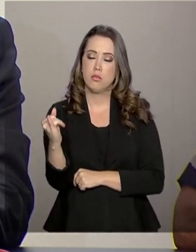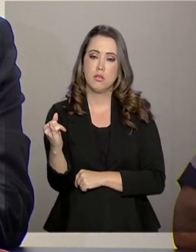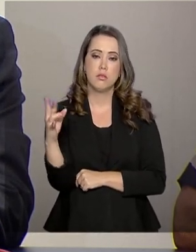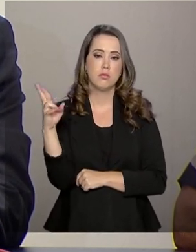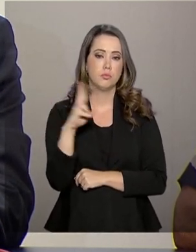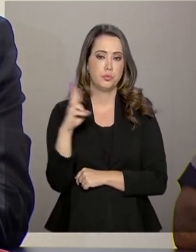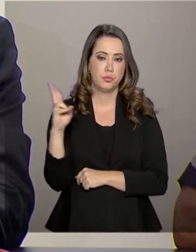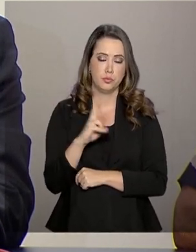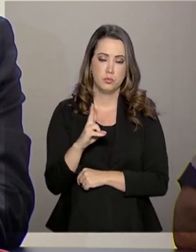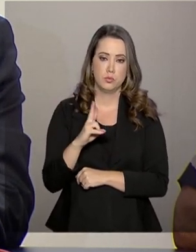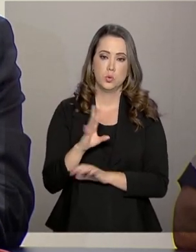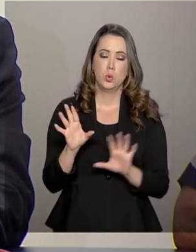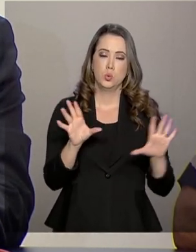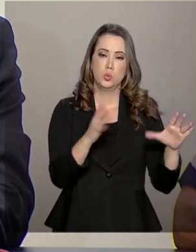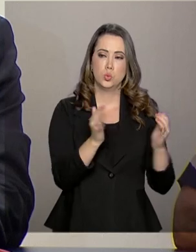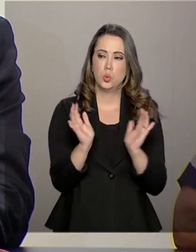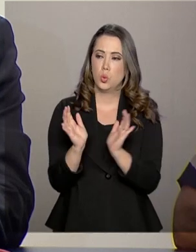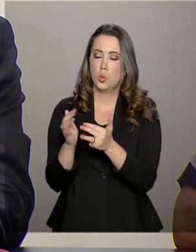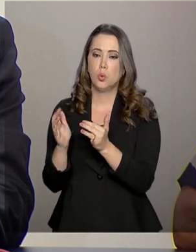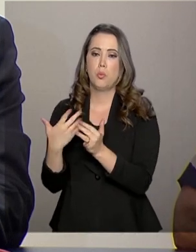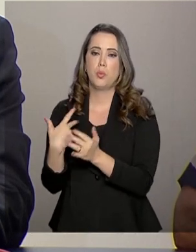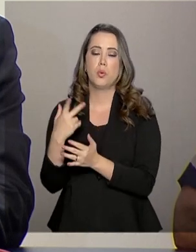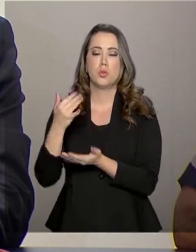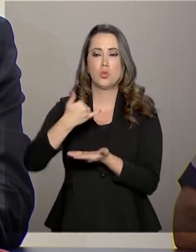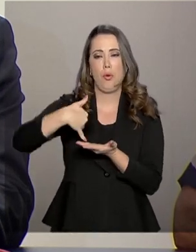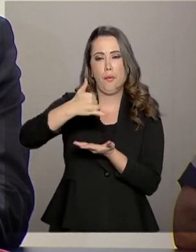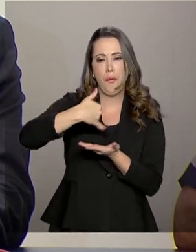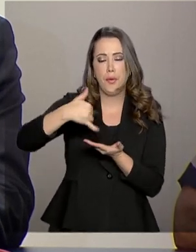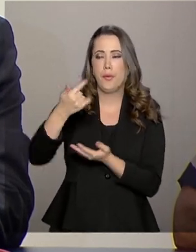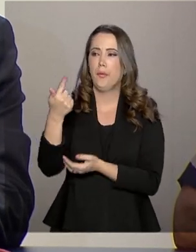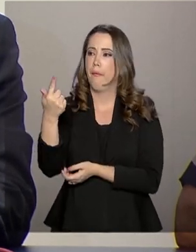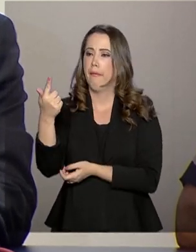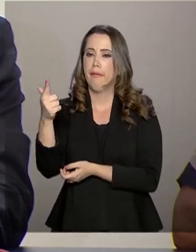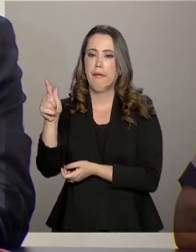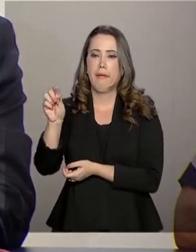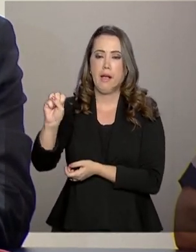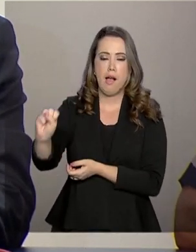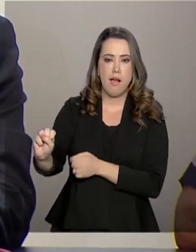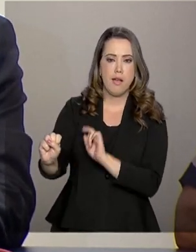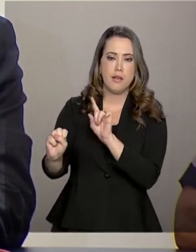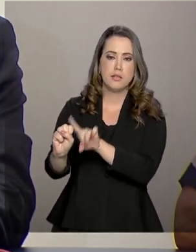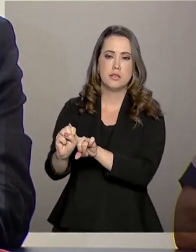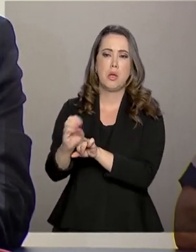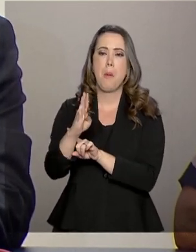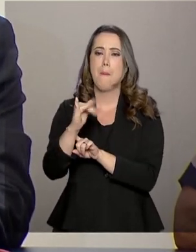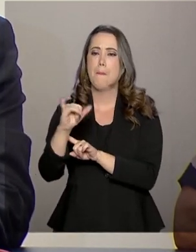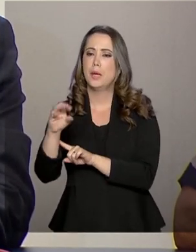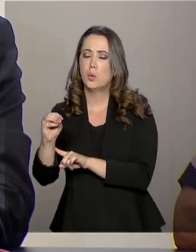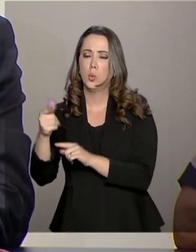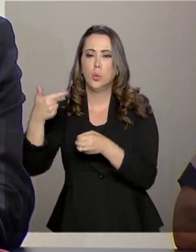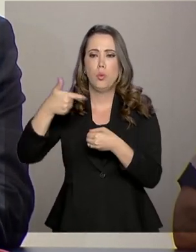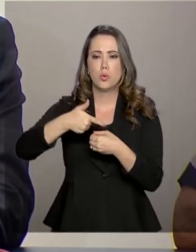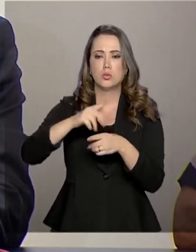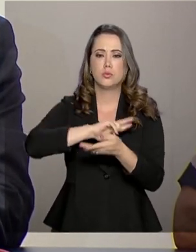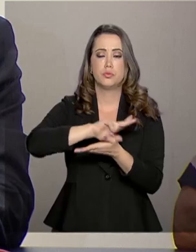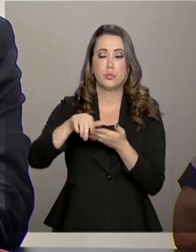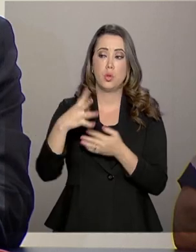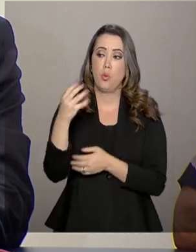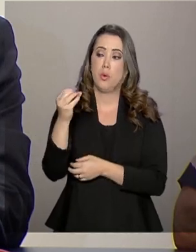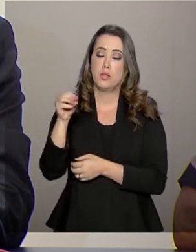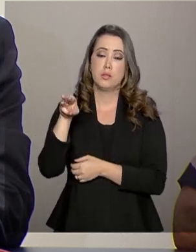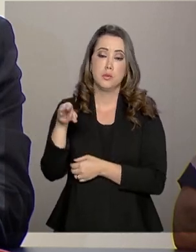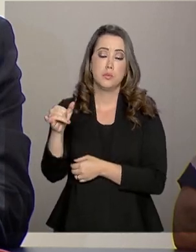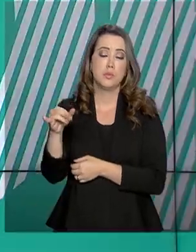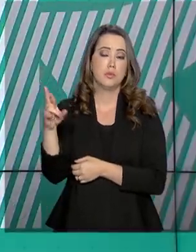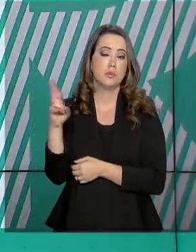reais nos setores de petróleo, gás e biocombustíveis e cerca de 400 bilhões de reais no setor de